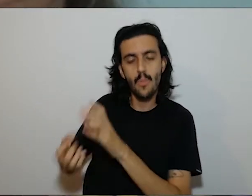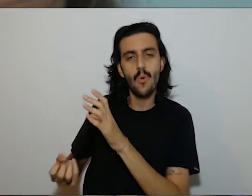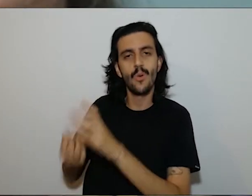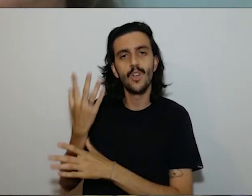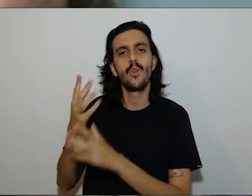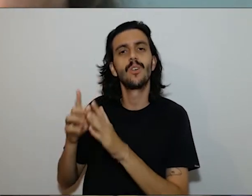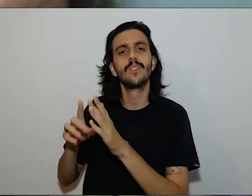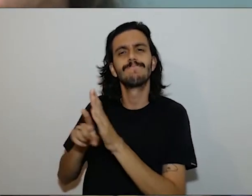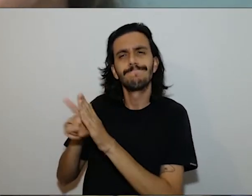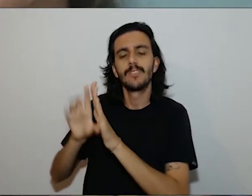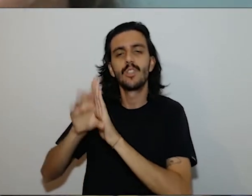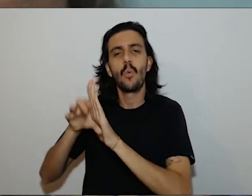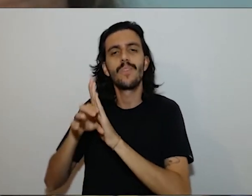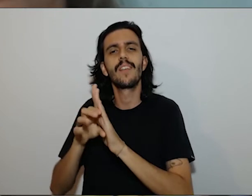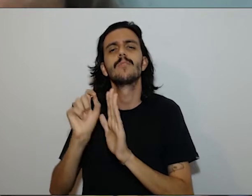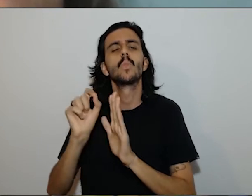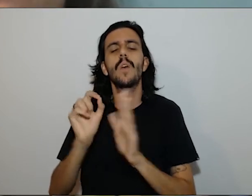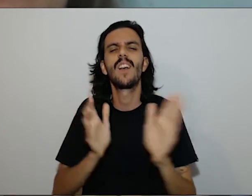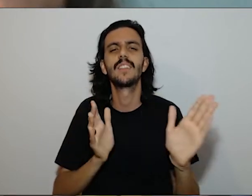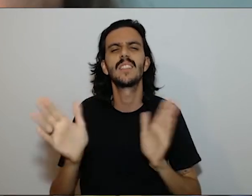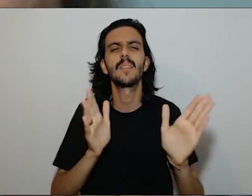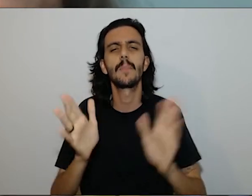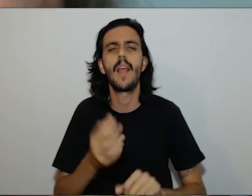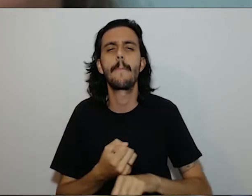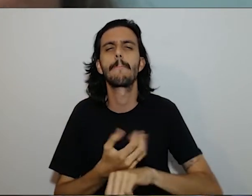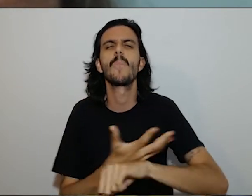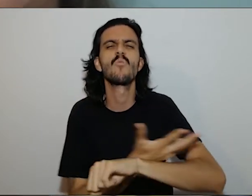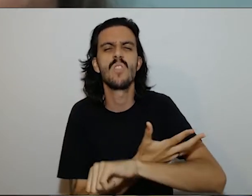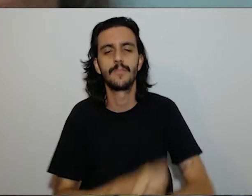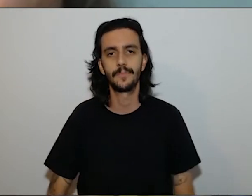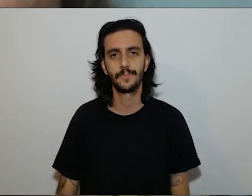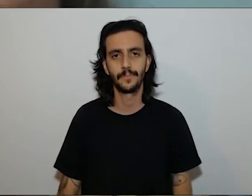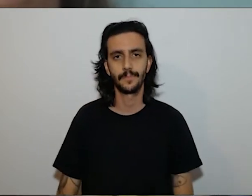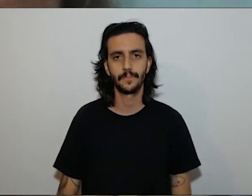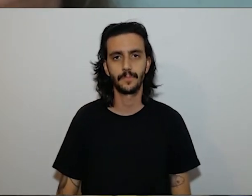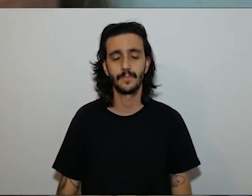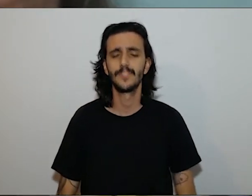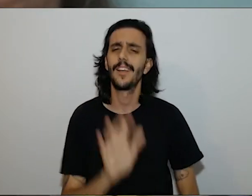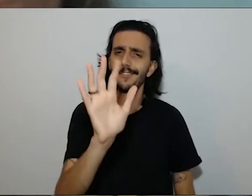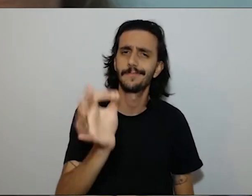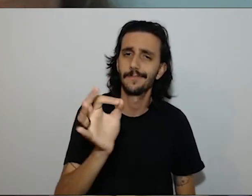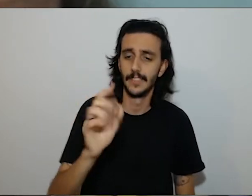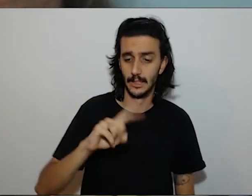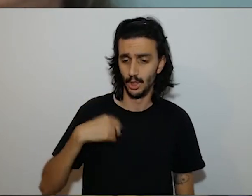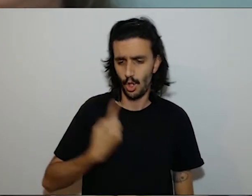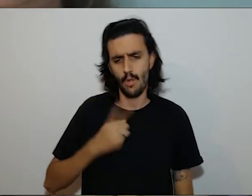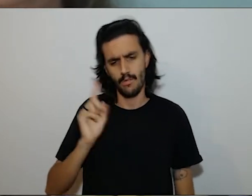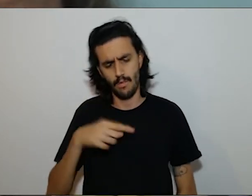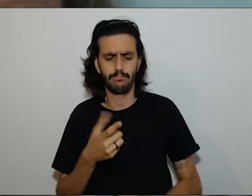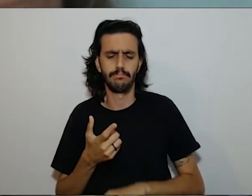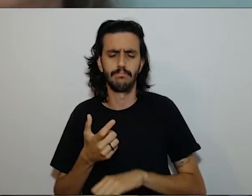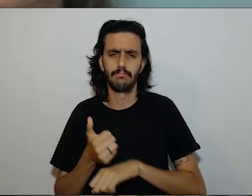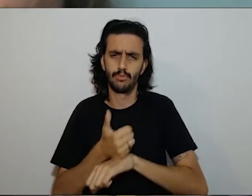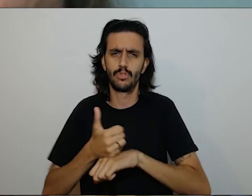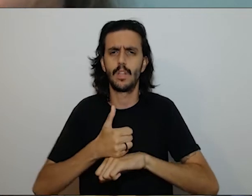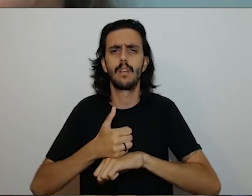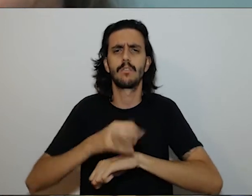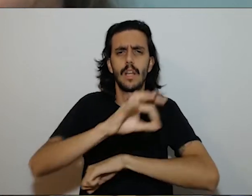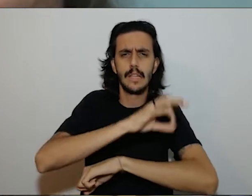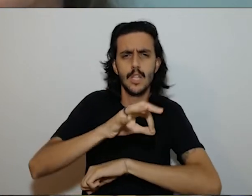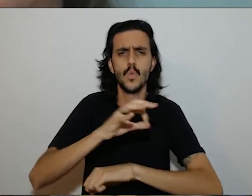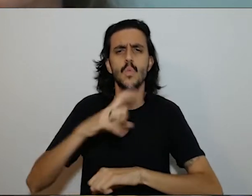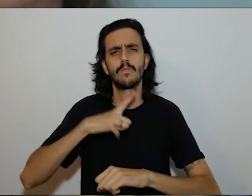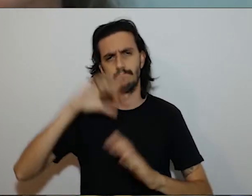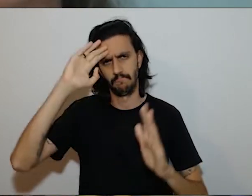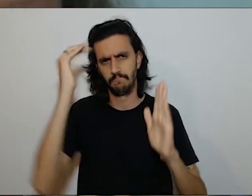sermos arquitetas e trabalharmos com as normas técnicas brasileiras de acessibilidade é